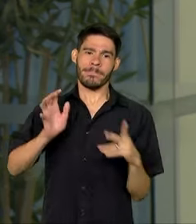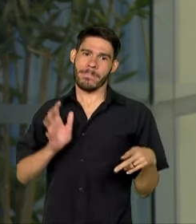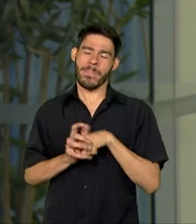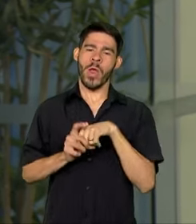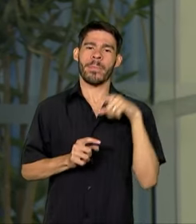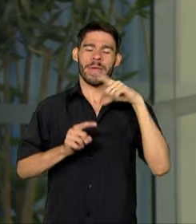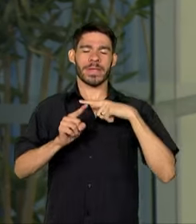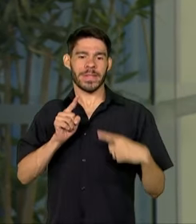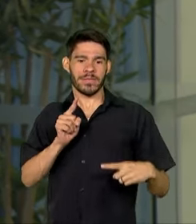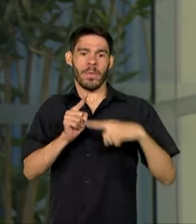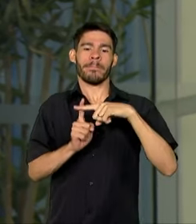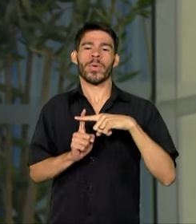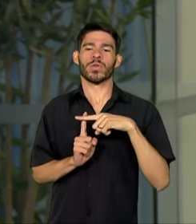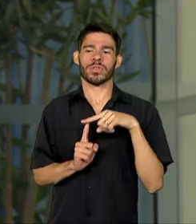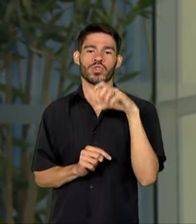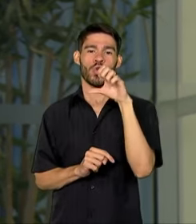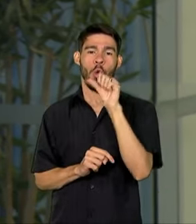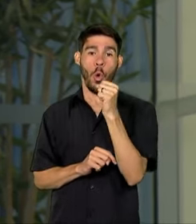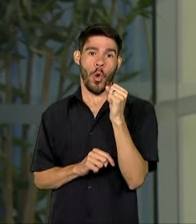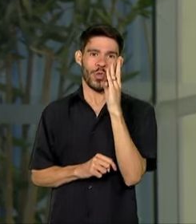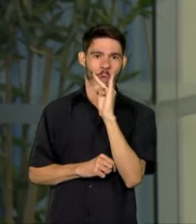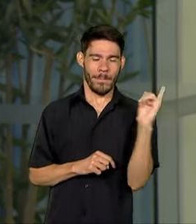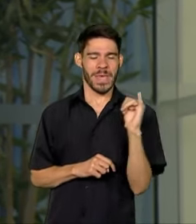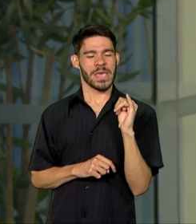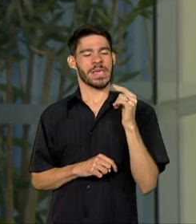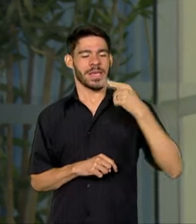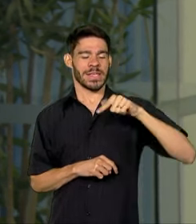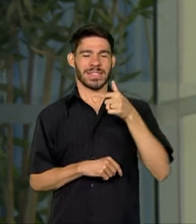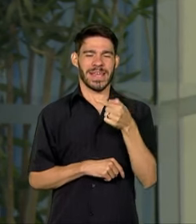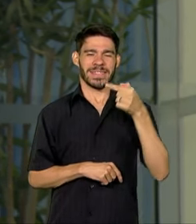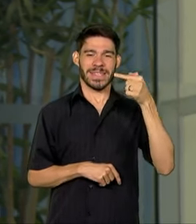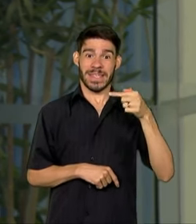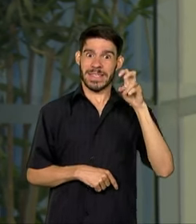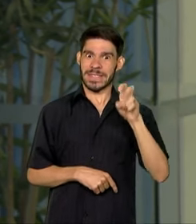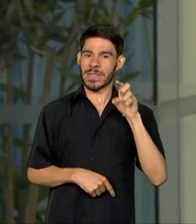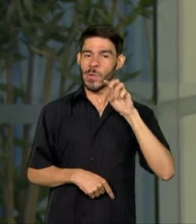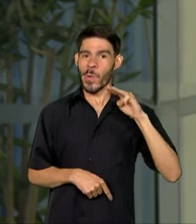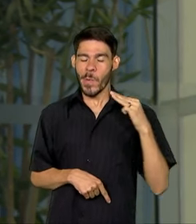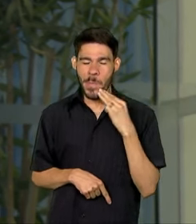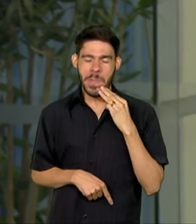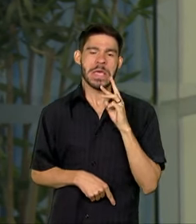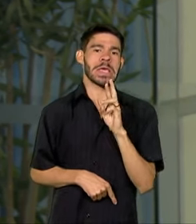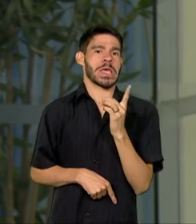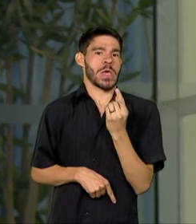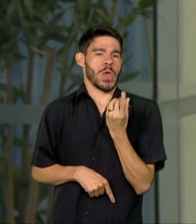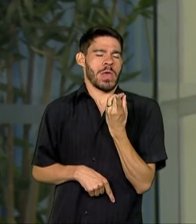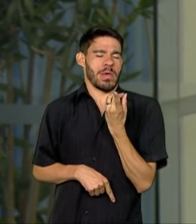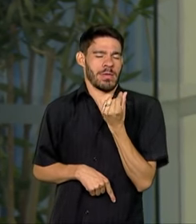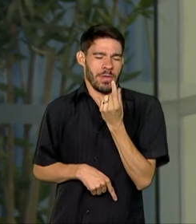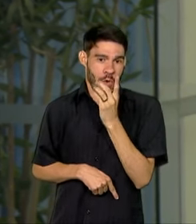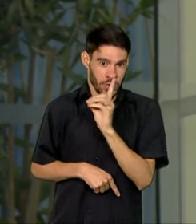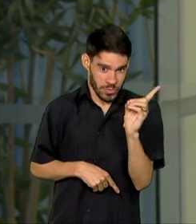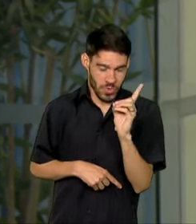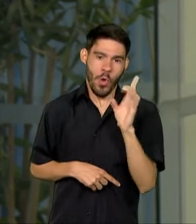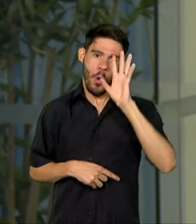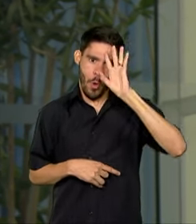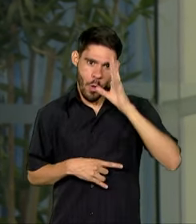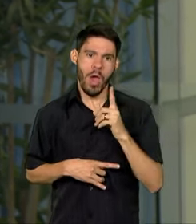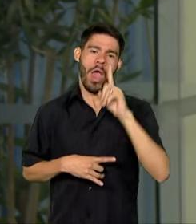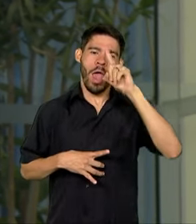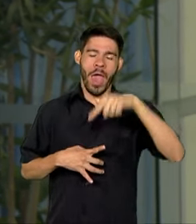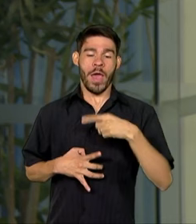um superávit de 8 bilhões 775 milhões de dólares. Esse resultado é